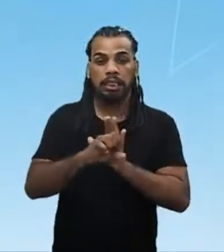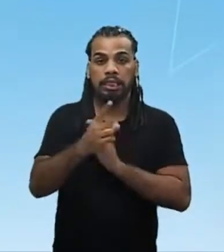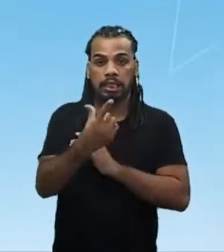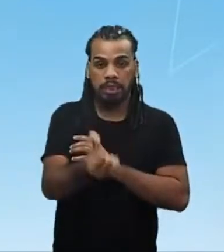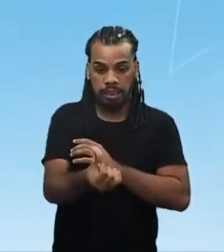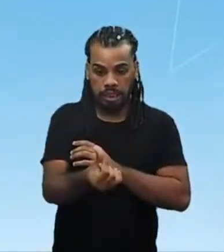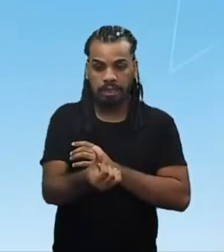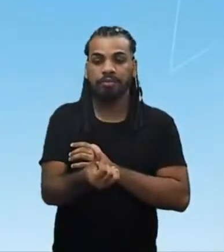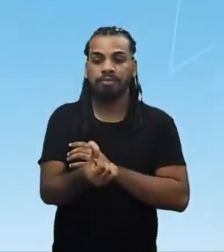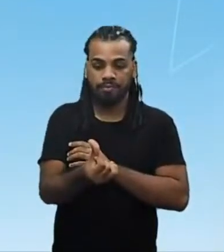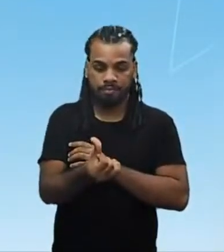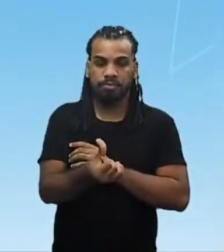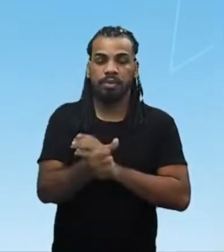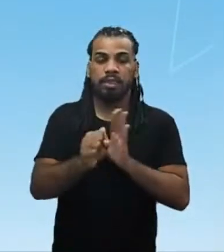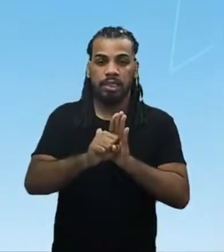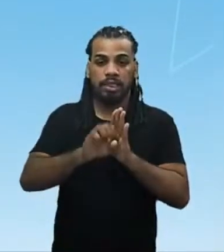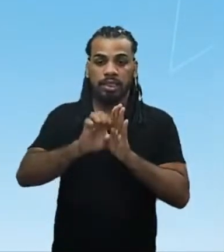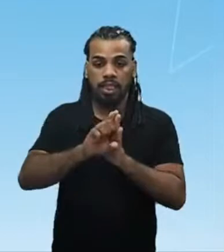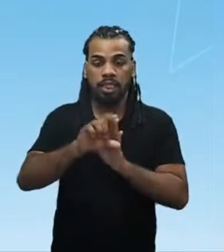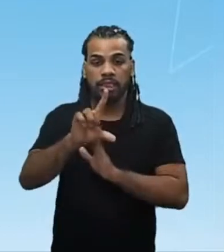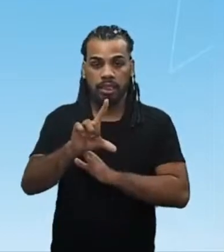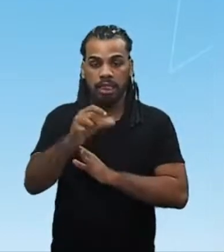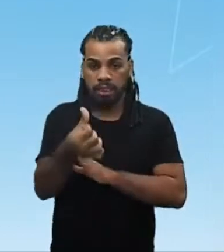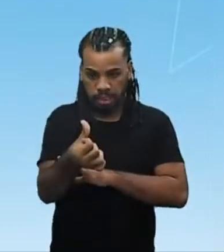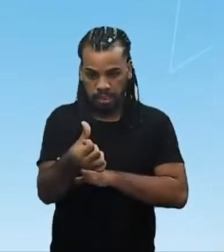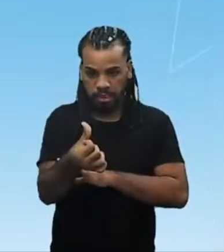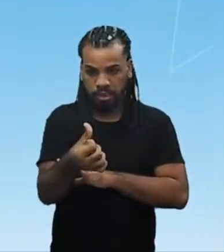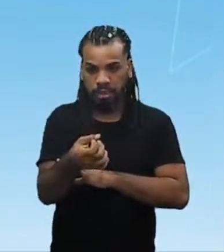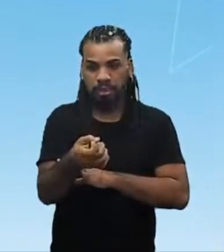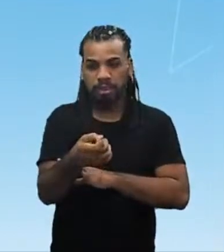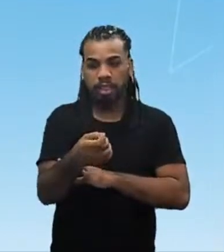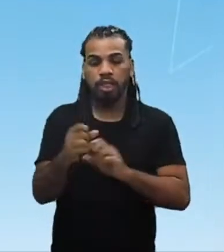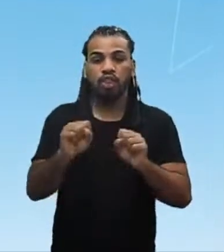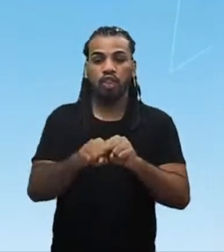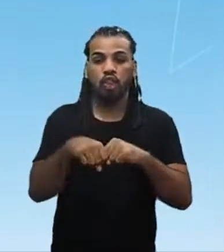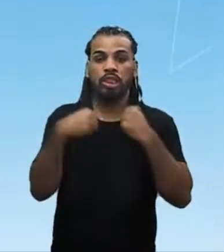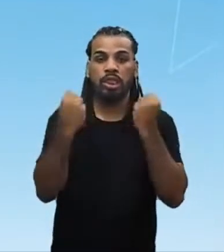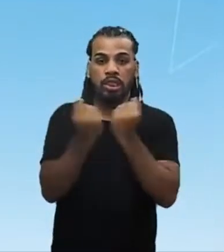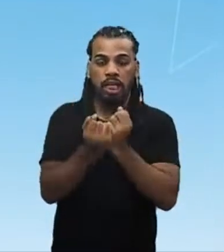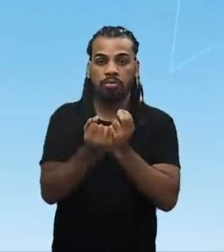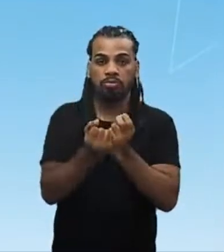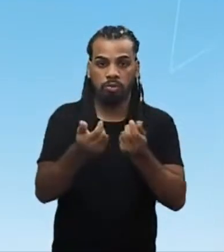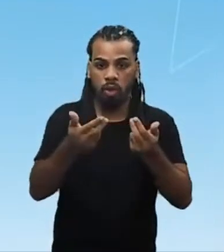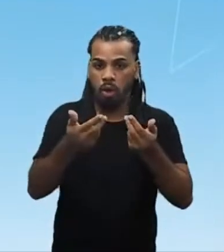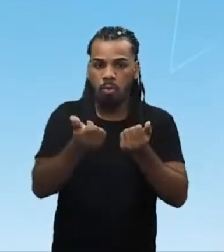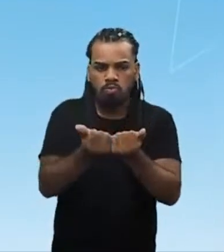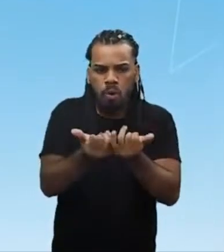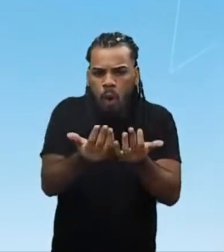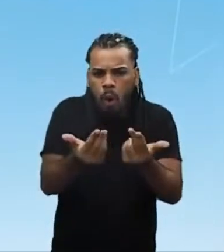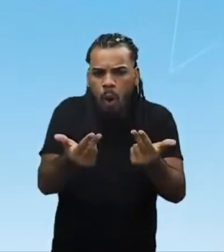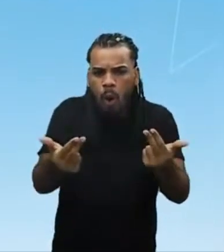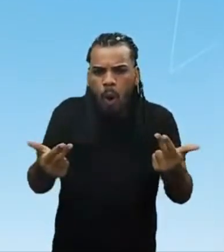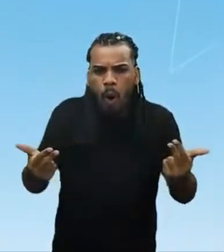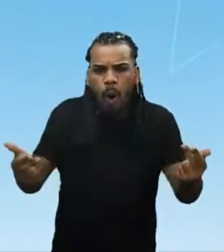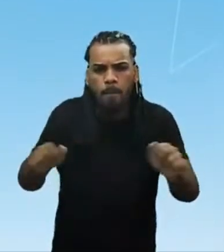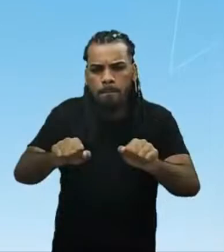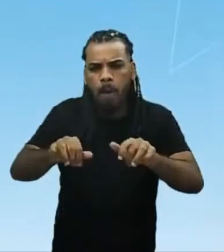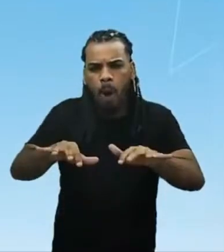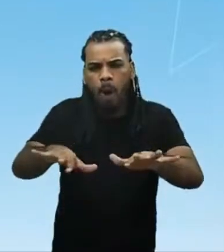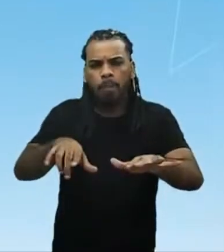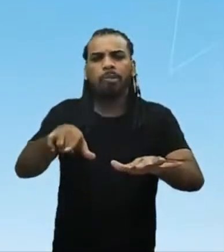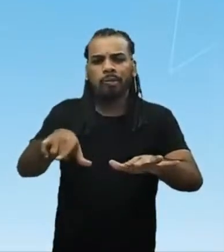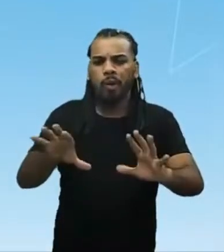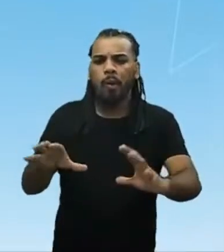seu ladinho, que no século XVI, numerosas sociedades, com distintos modos de organização